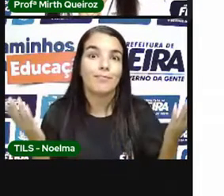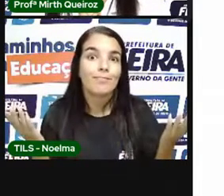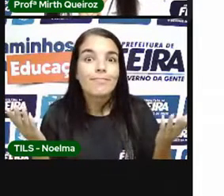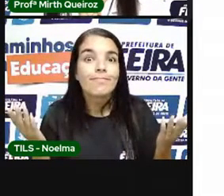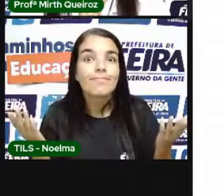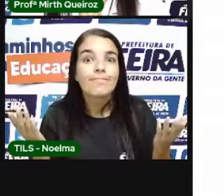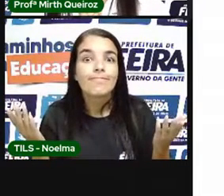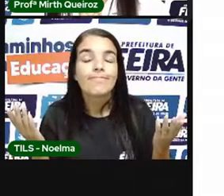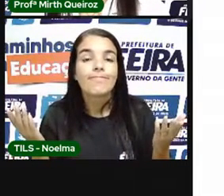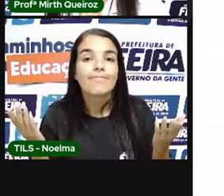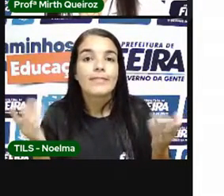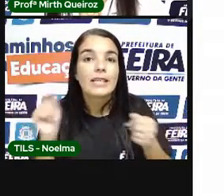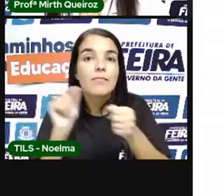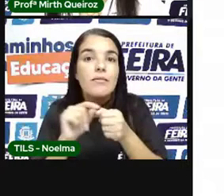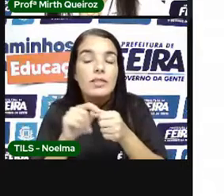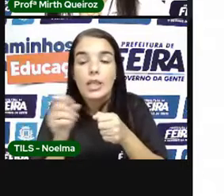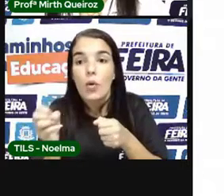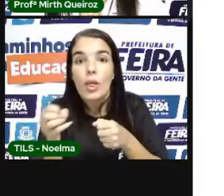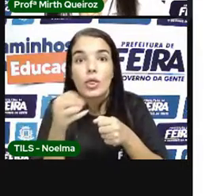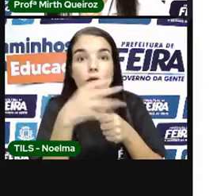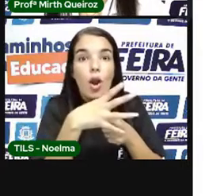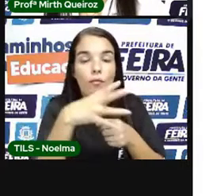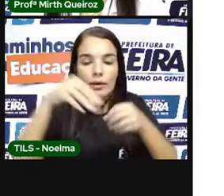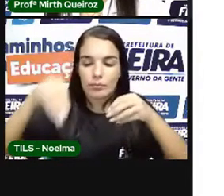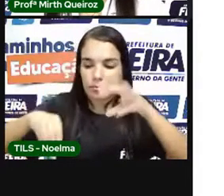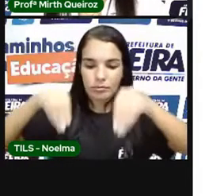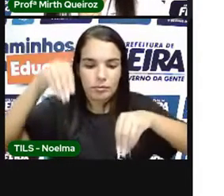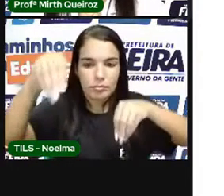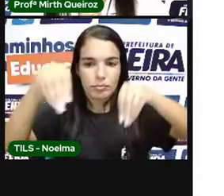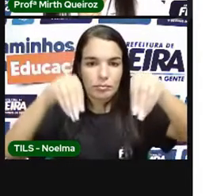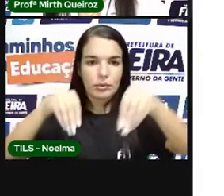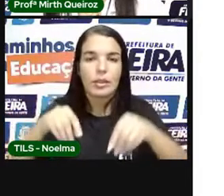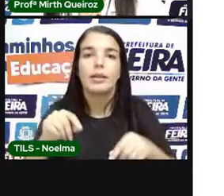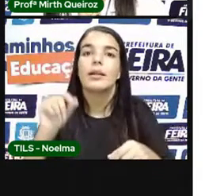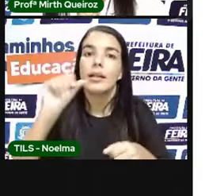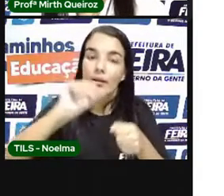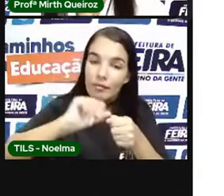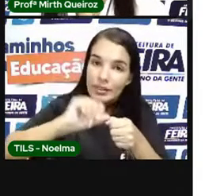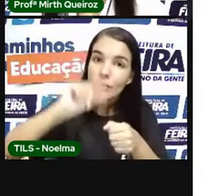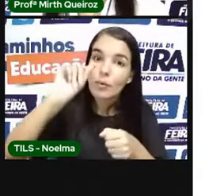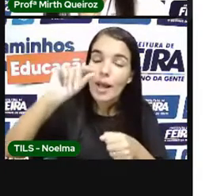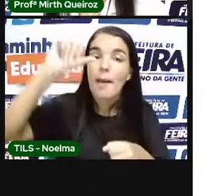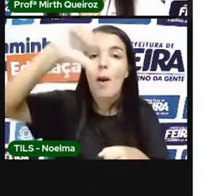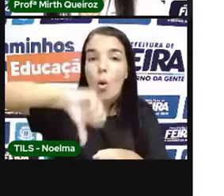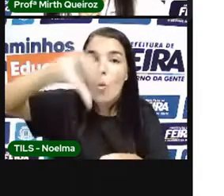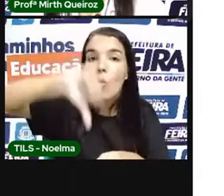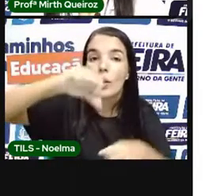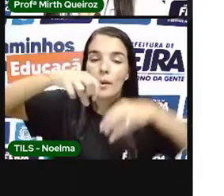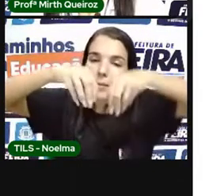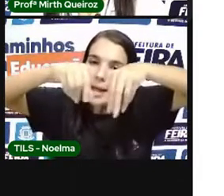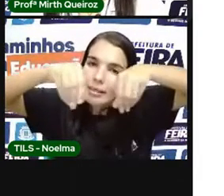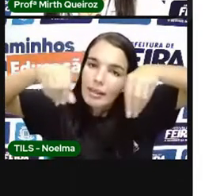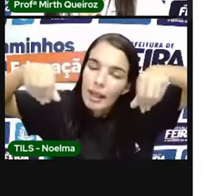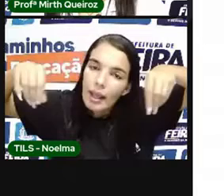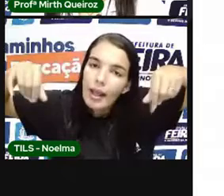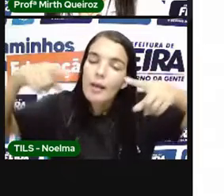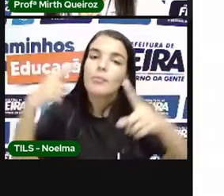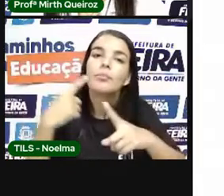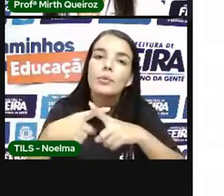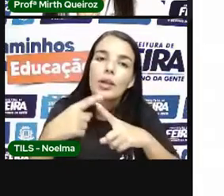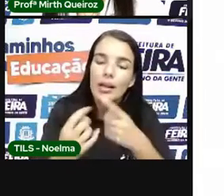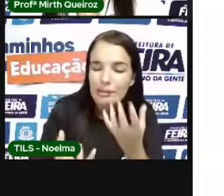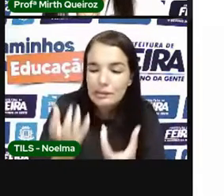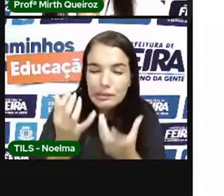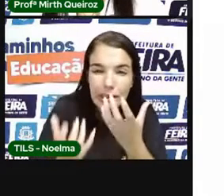poder Fazer uma nova Plantação Isso prejudica o solo Prejudica também Porque quando Esse material É